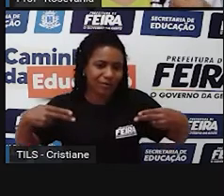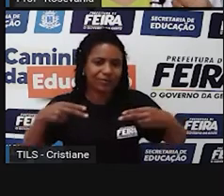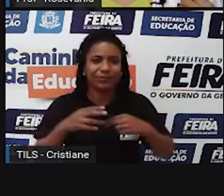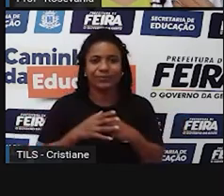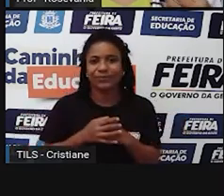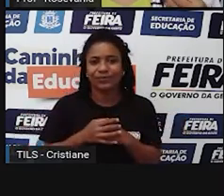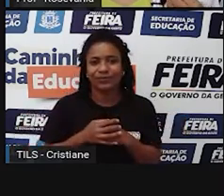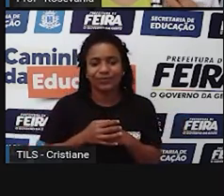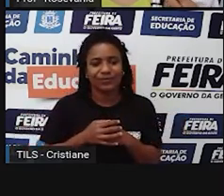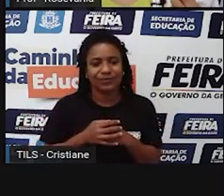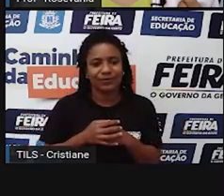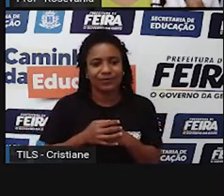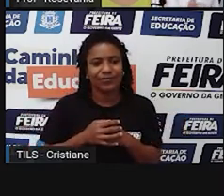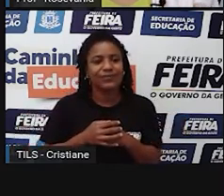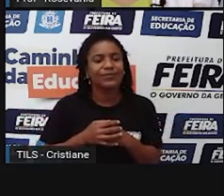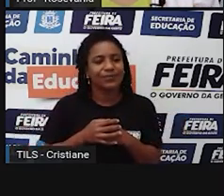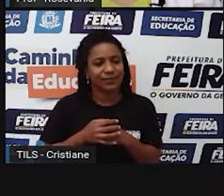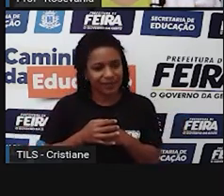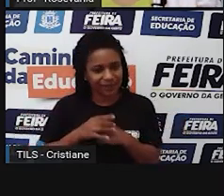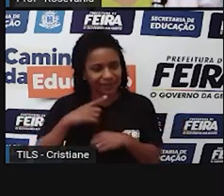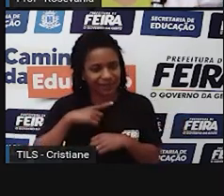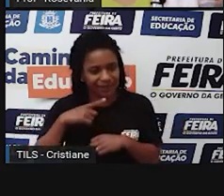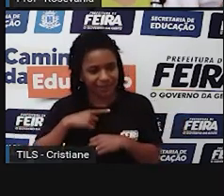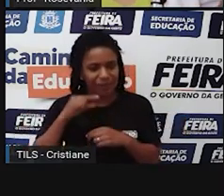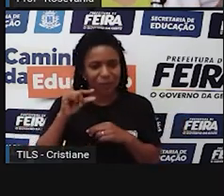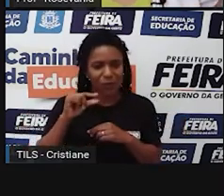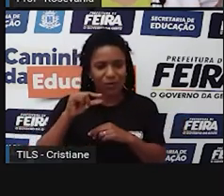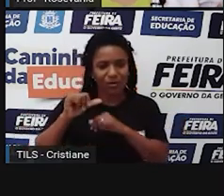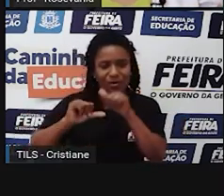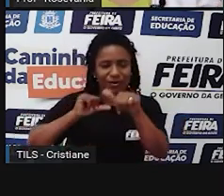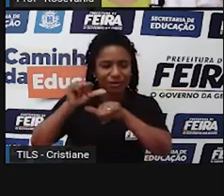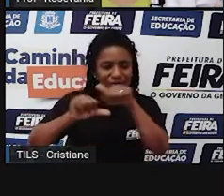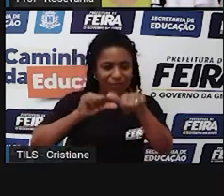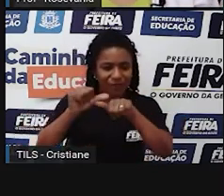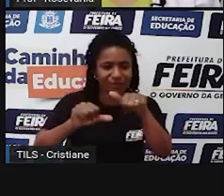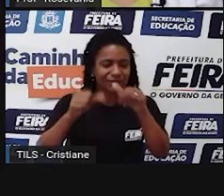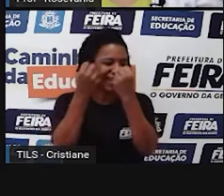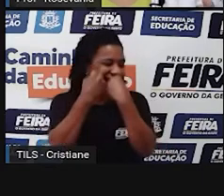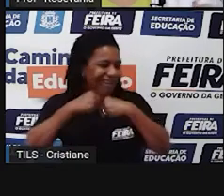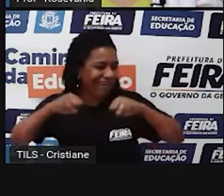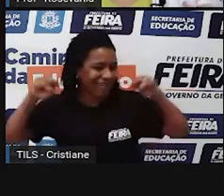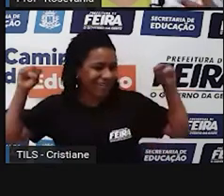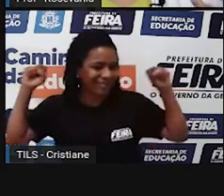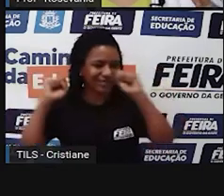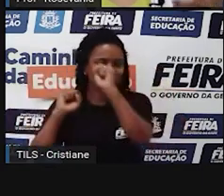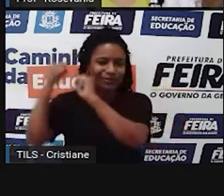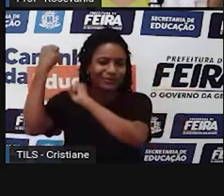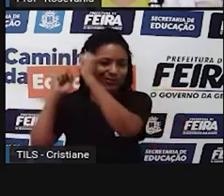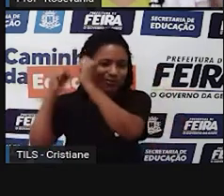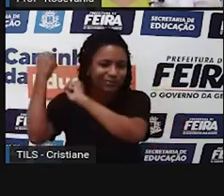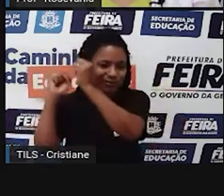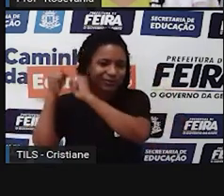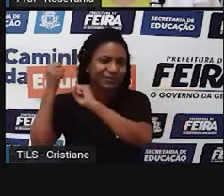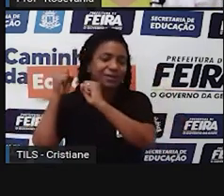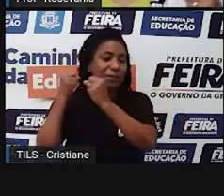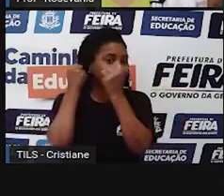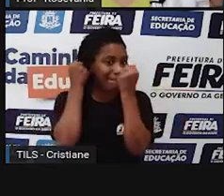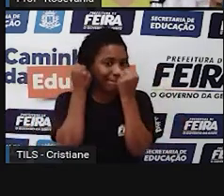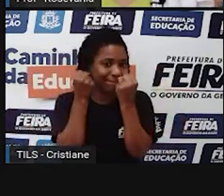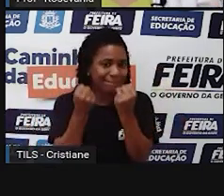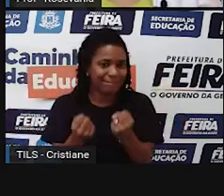Com pouco, digamos assim, com pouca transformação, até aquelas mega indústrias mesmo, aquelas indústrias pesadas,